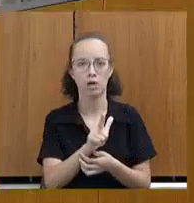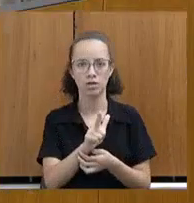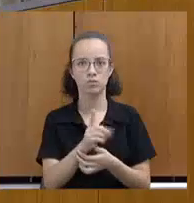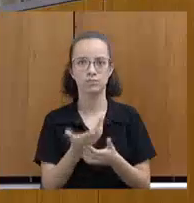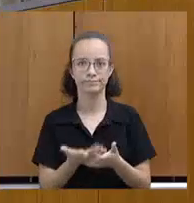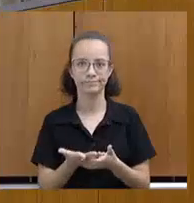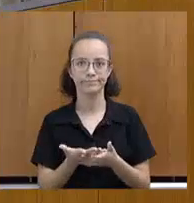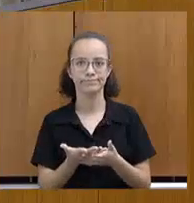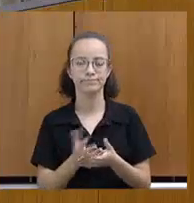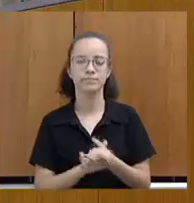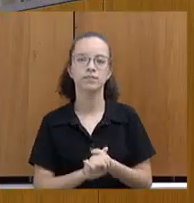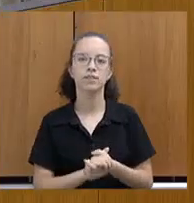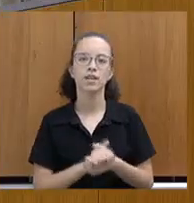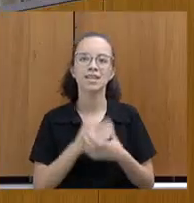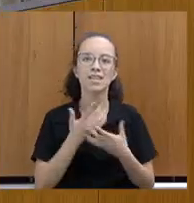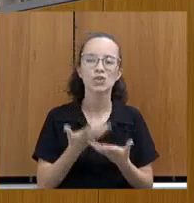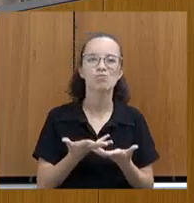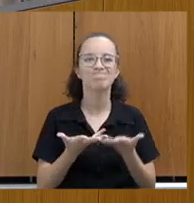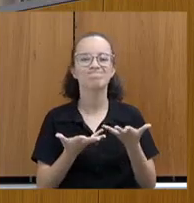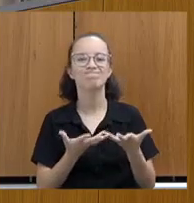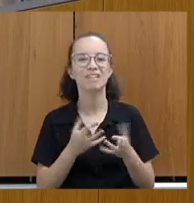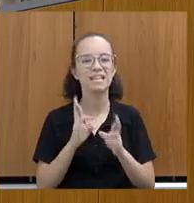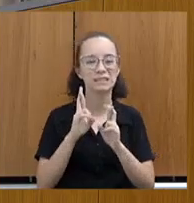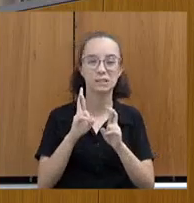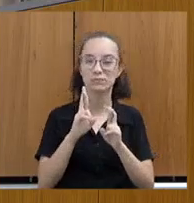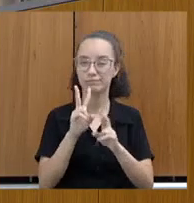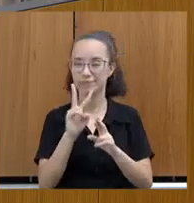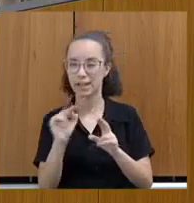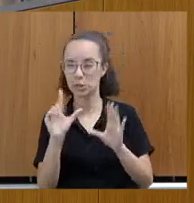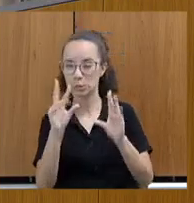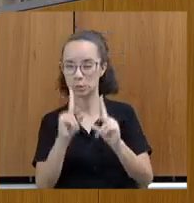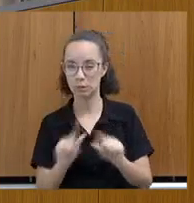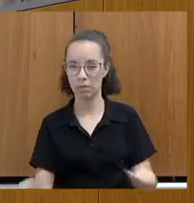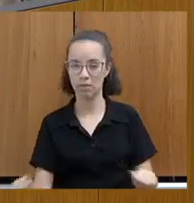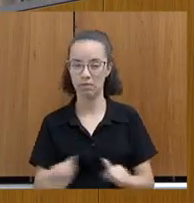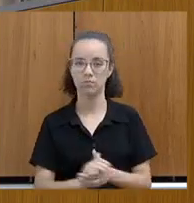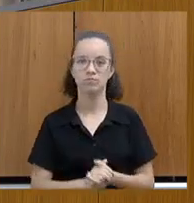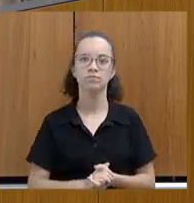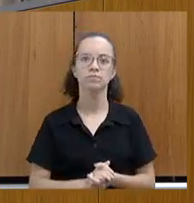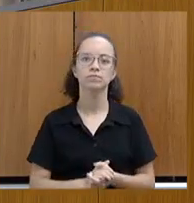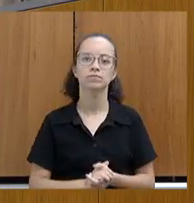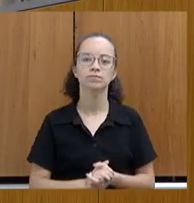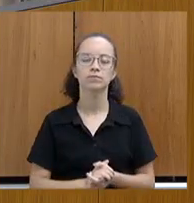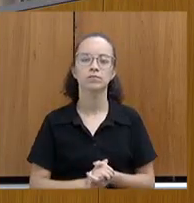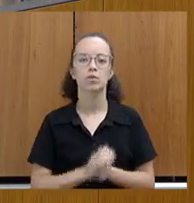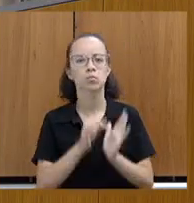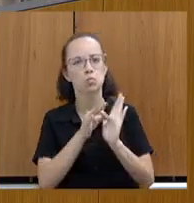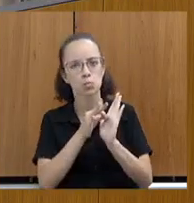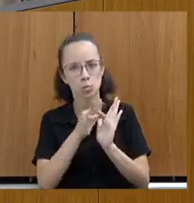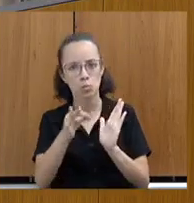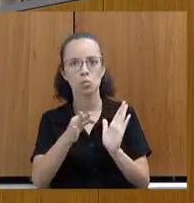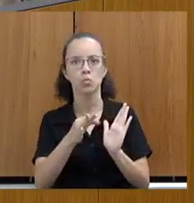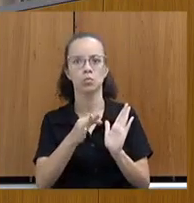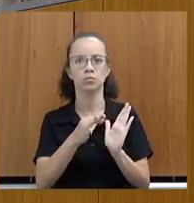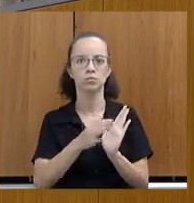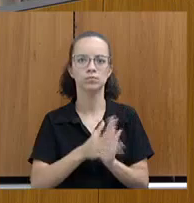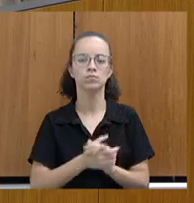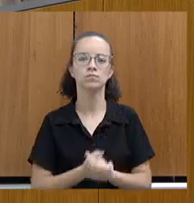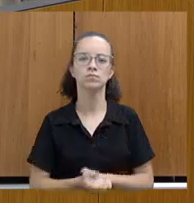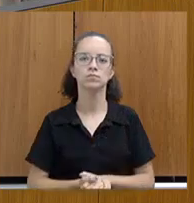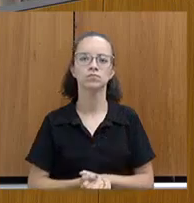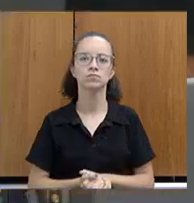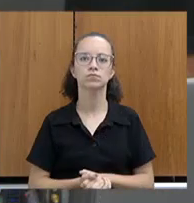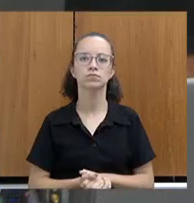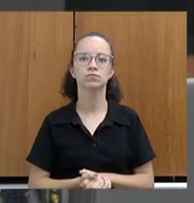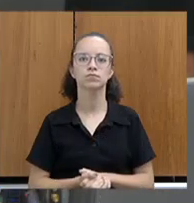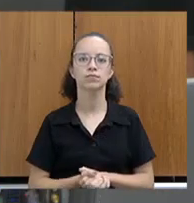isso vai ficar muito assim aquém da expectativa. E uma observação que eu fiz é que